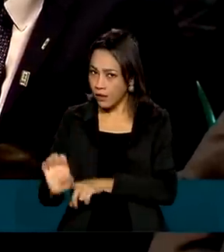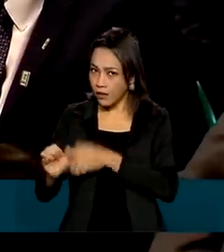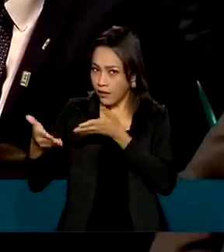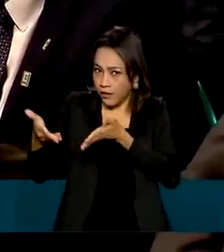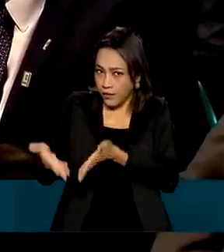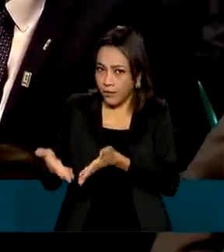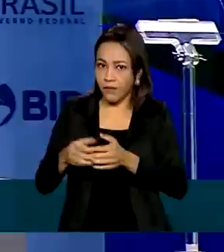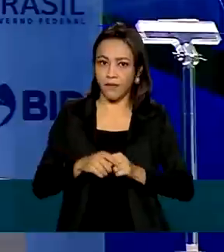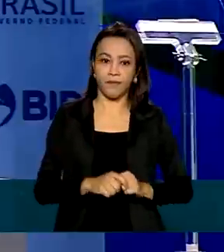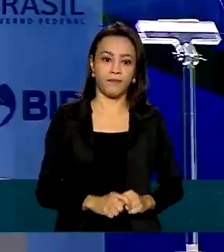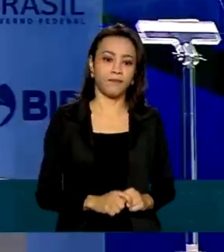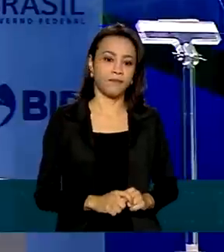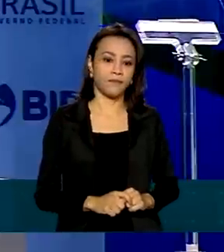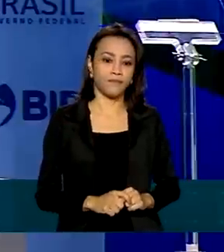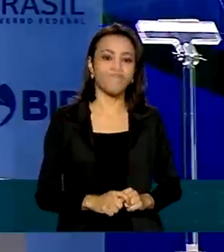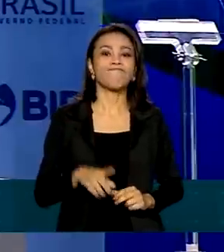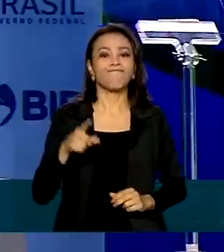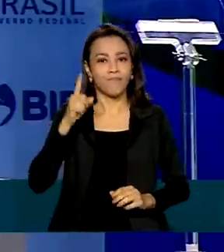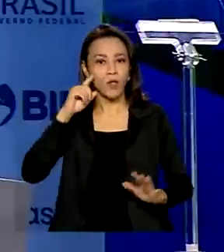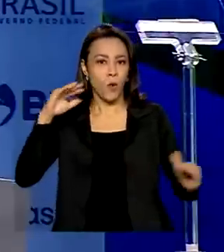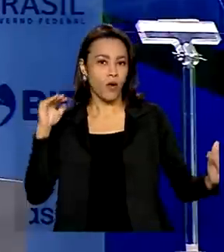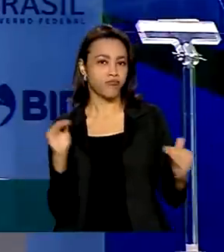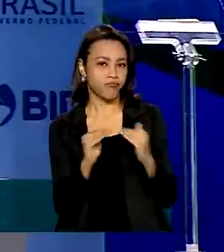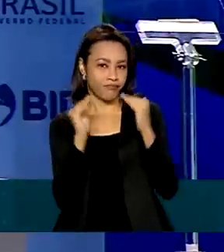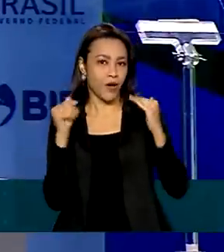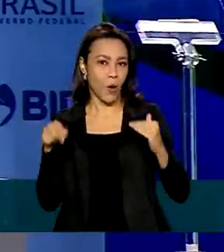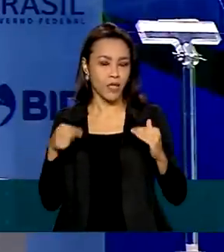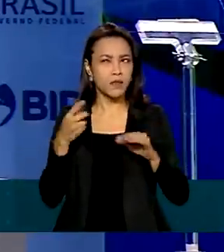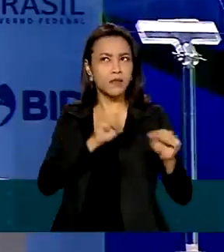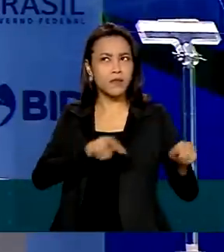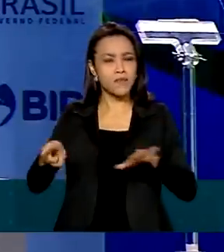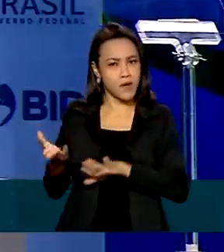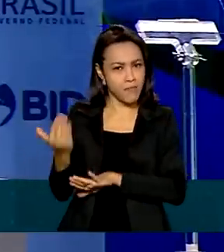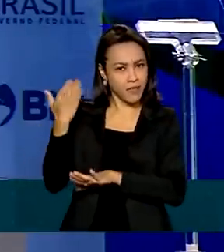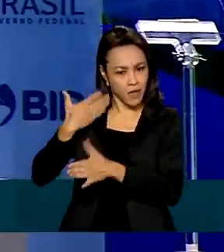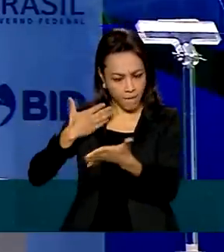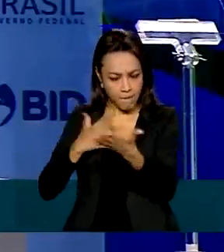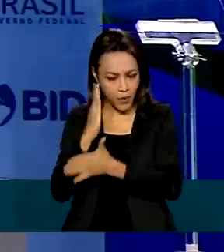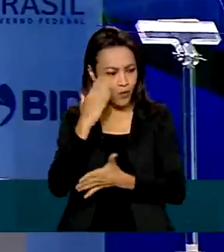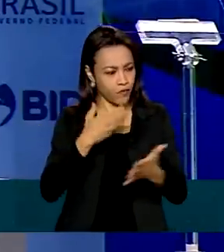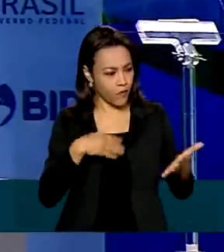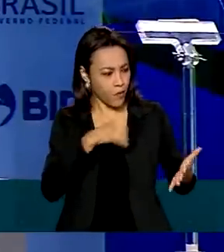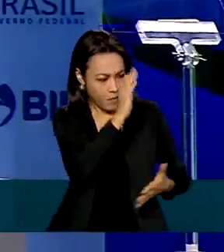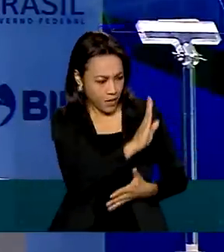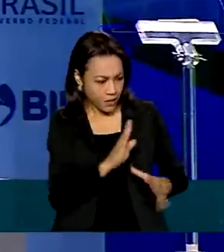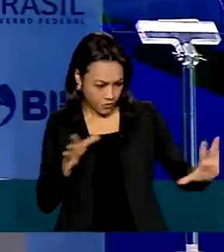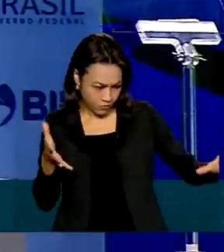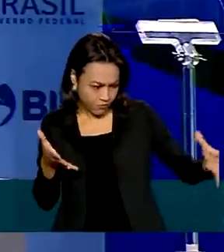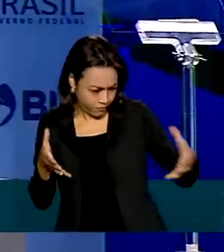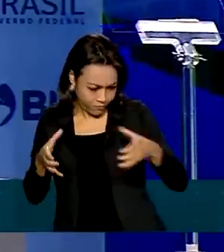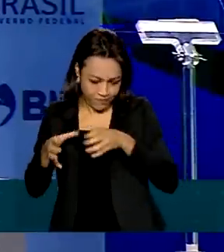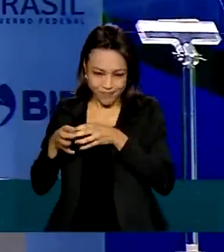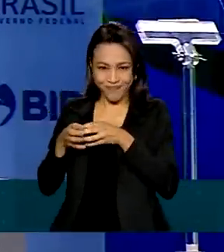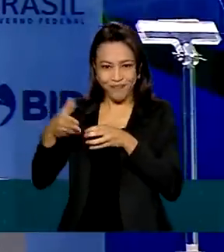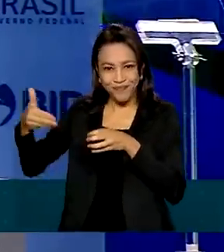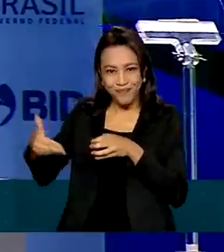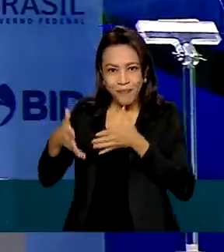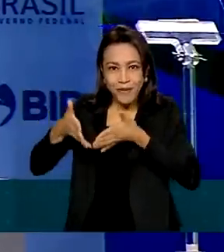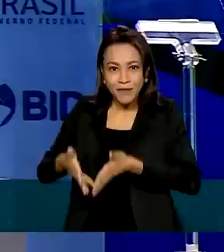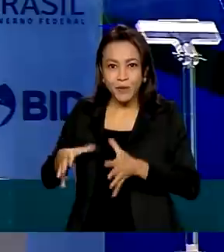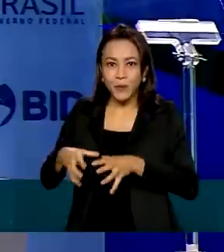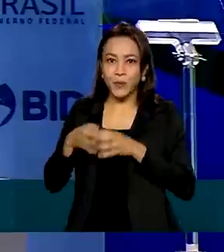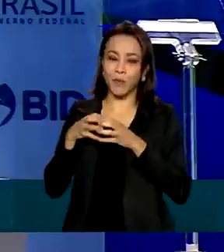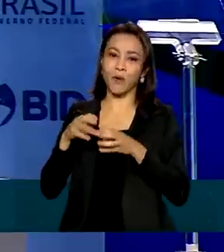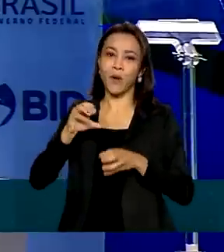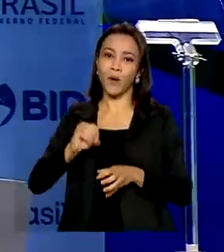Desenvolvimento Econômico. Com a aprovação pela OCDE semana passada do roteiro de acessão do Brasil, as tratativas com os membros da